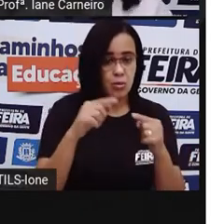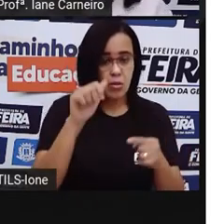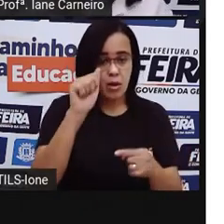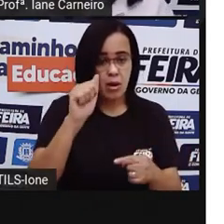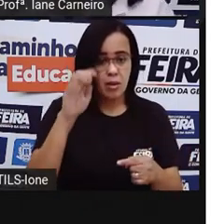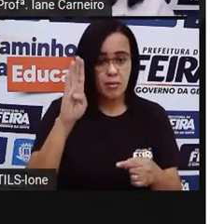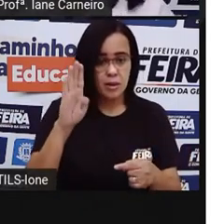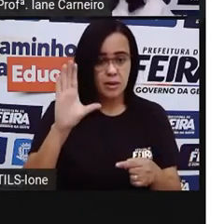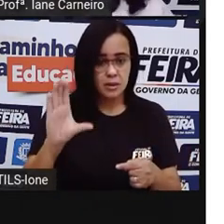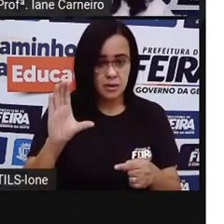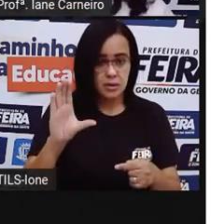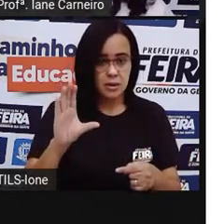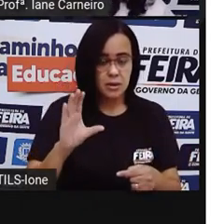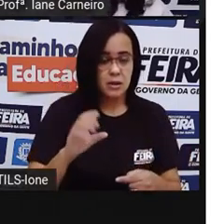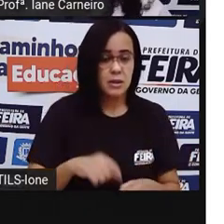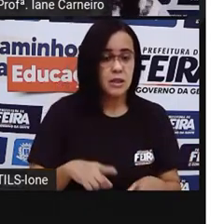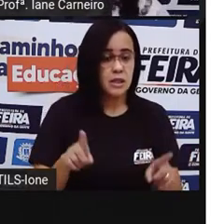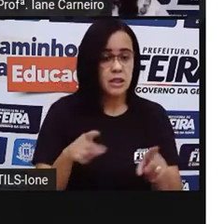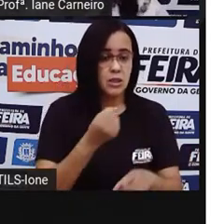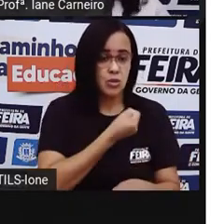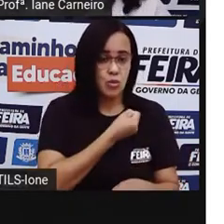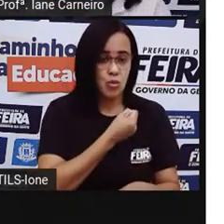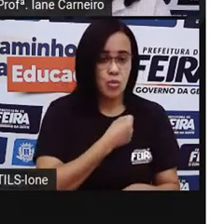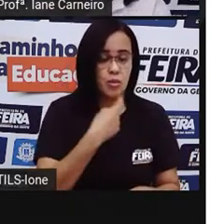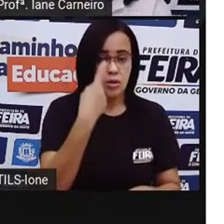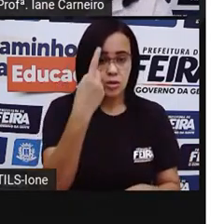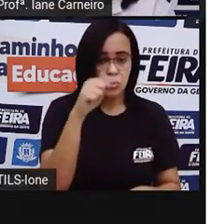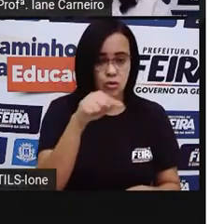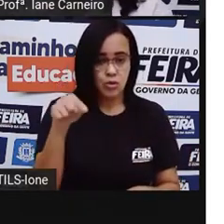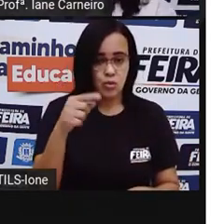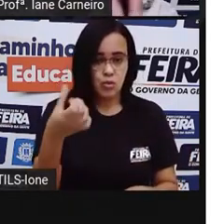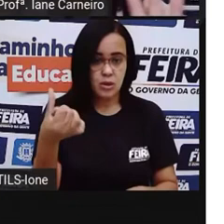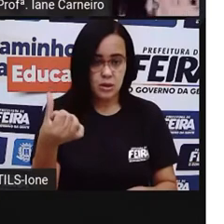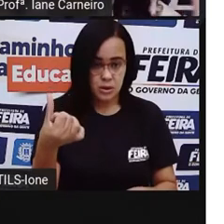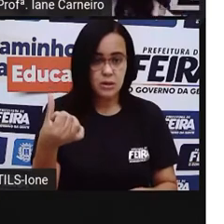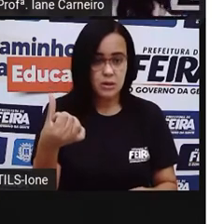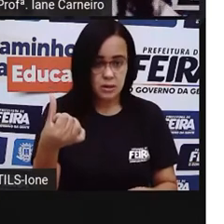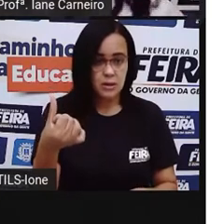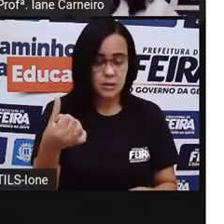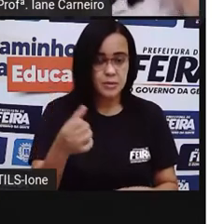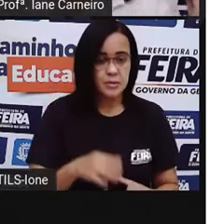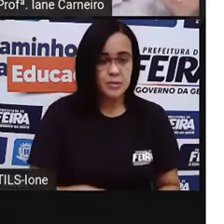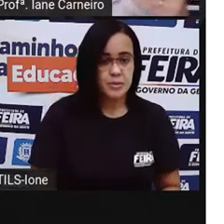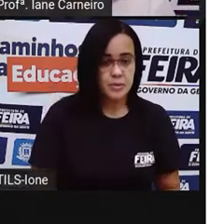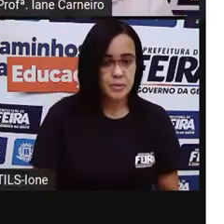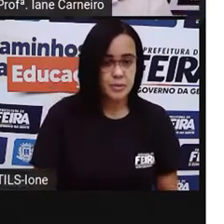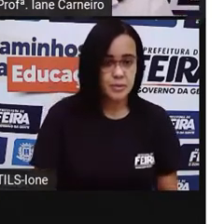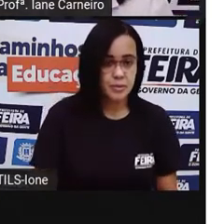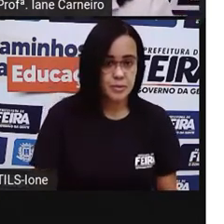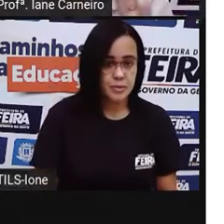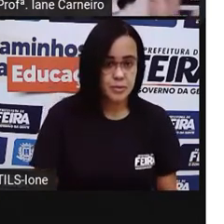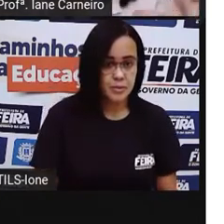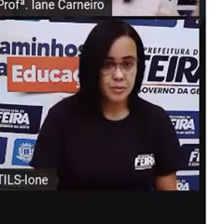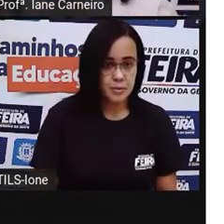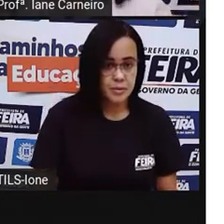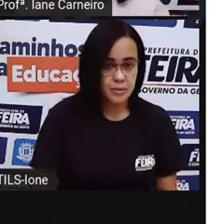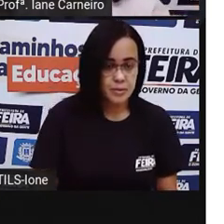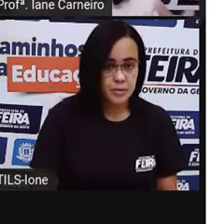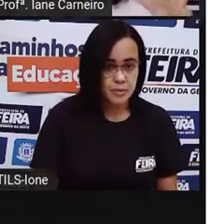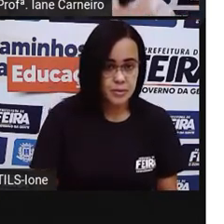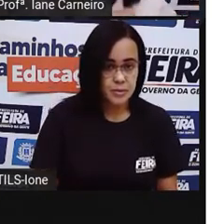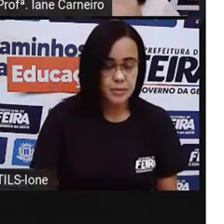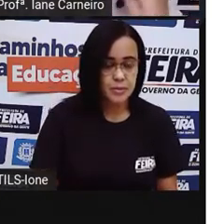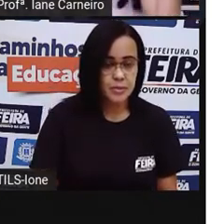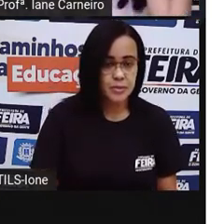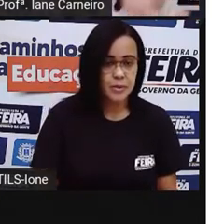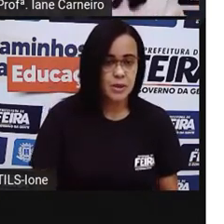e os números de 1 a 6, né? E aí a Pró colocou essa malha, né? Que se chama malha quadriculada,